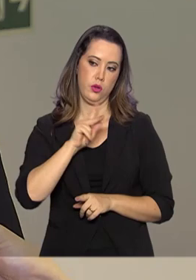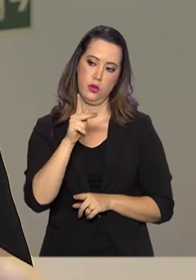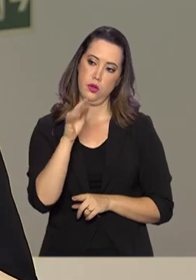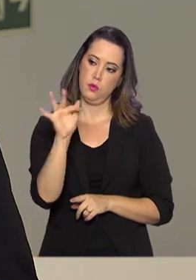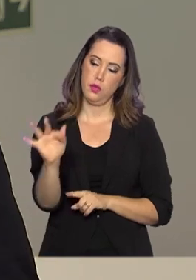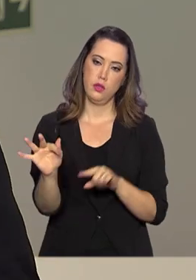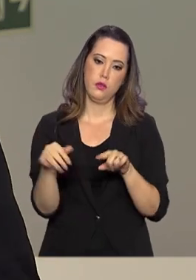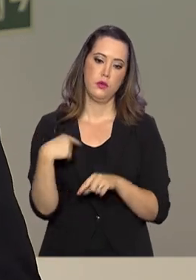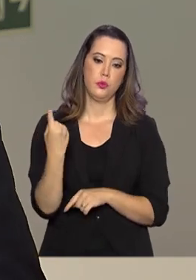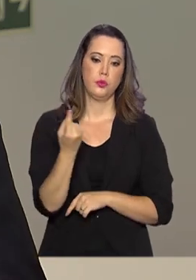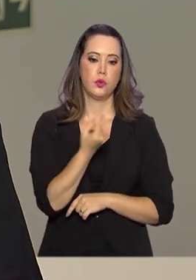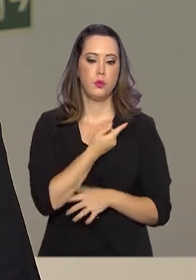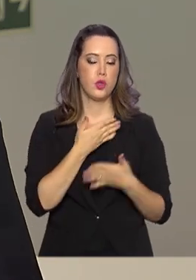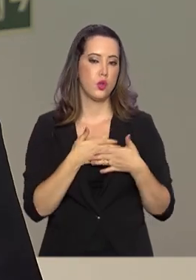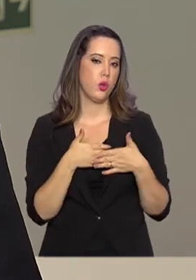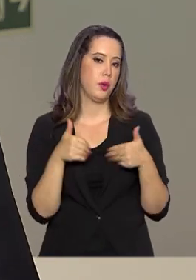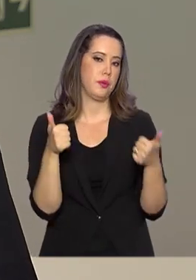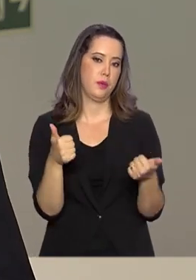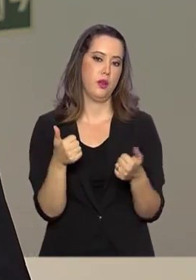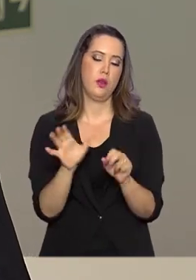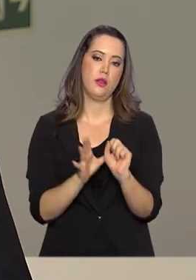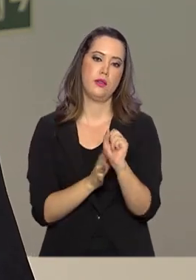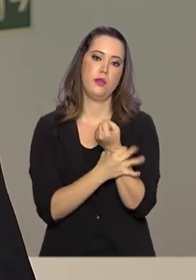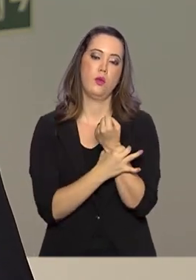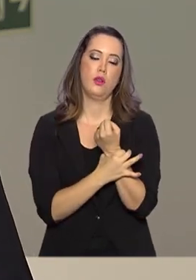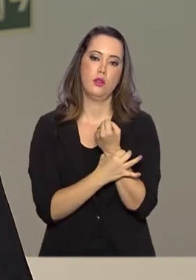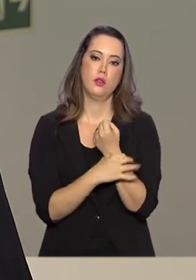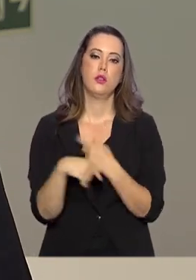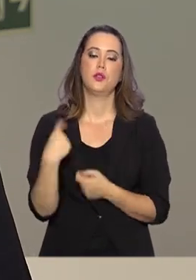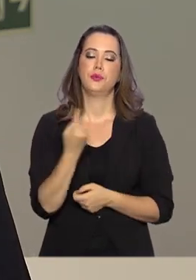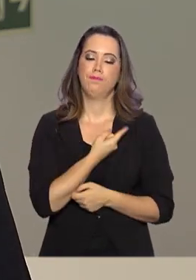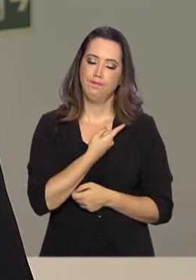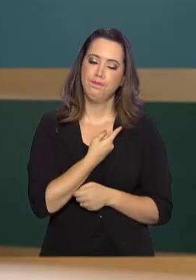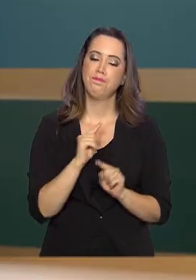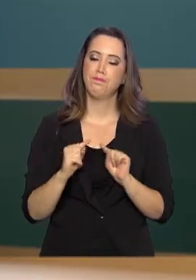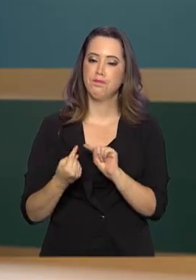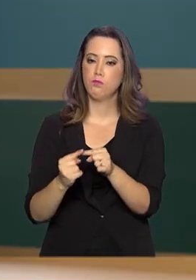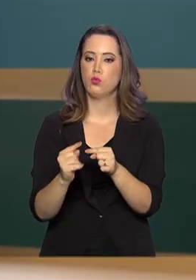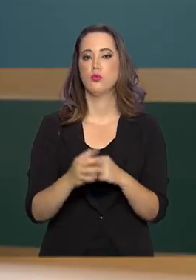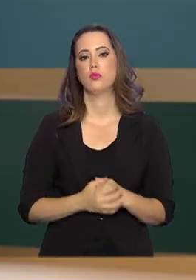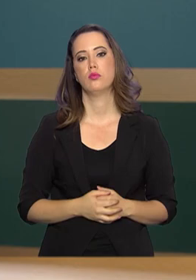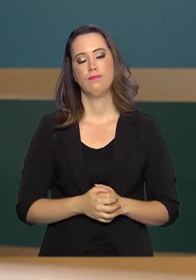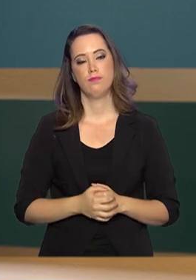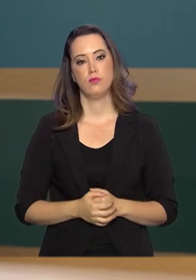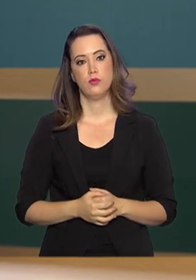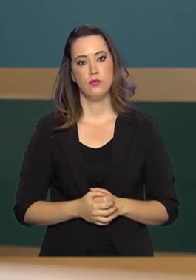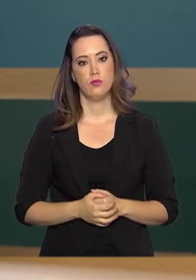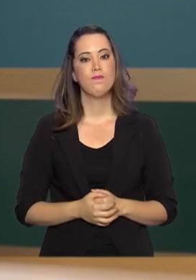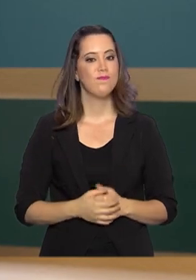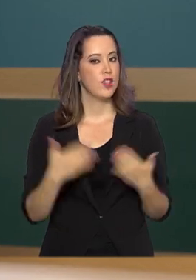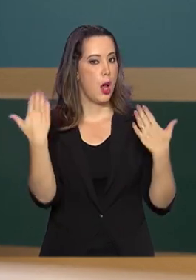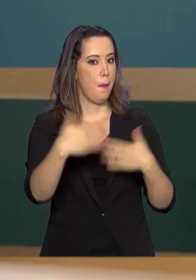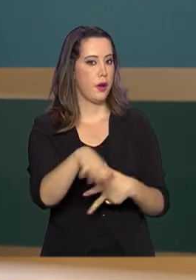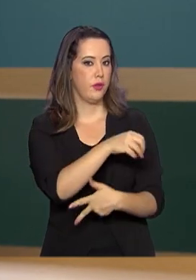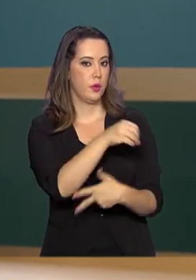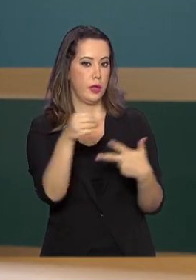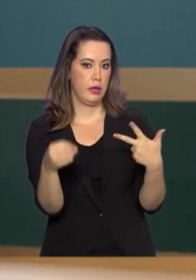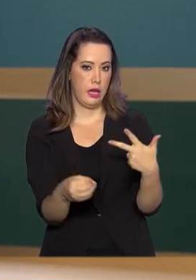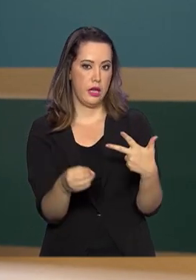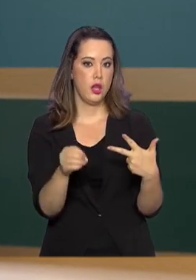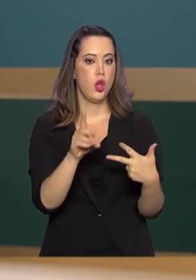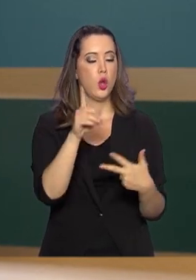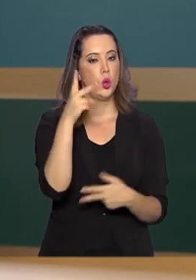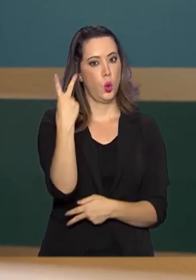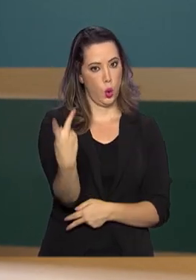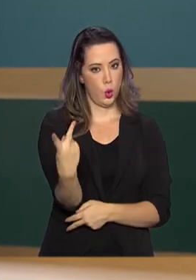nós melhorarmos a segurança do exame e nós incorporamos. As provas do Enem serão realizadas em